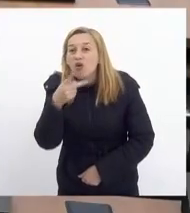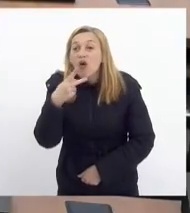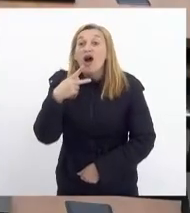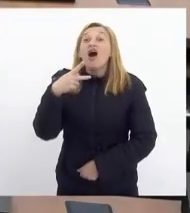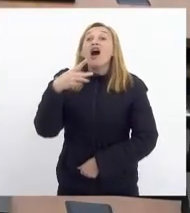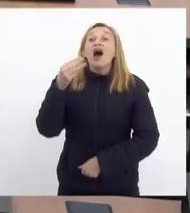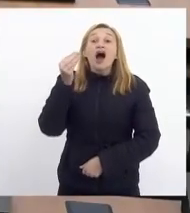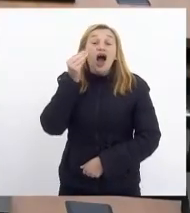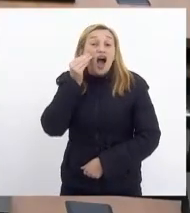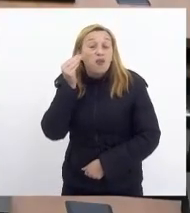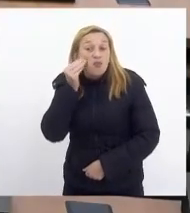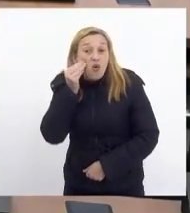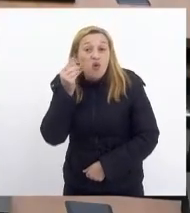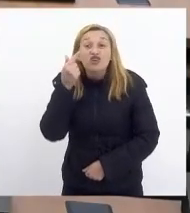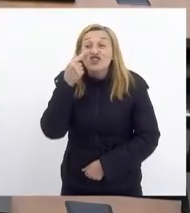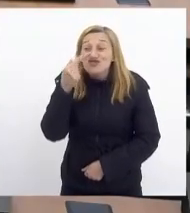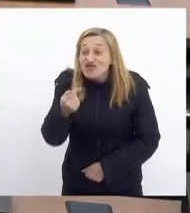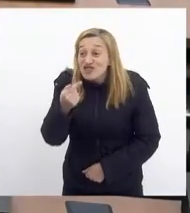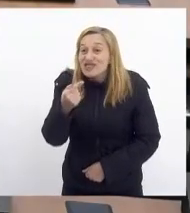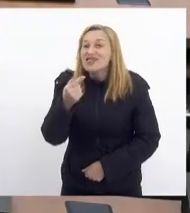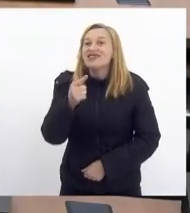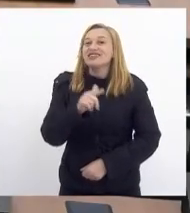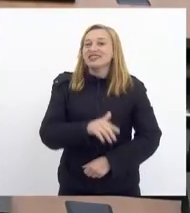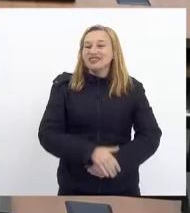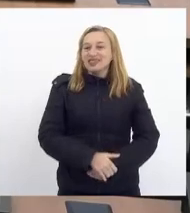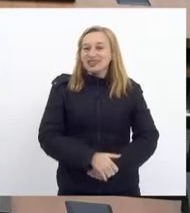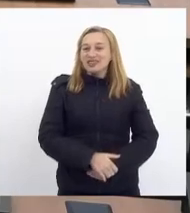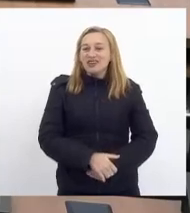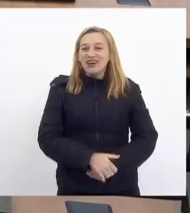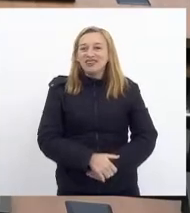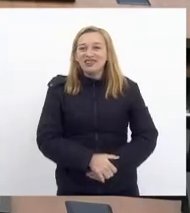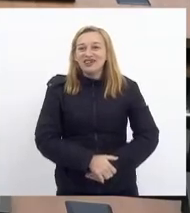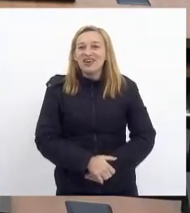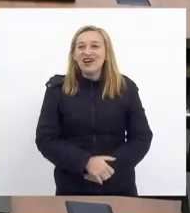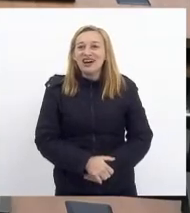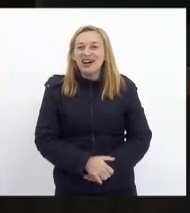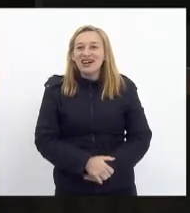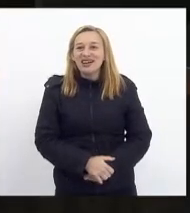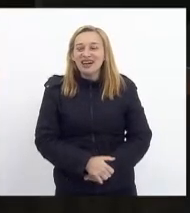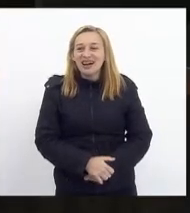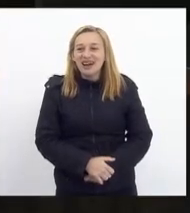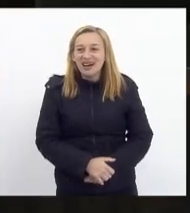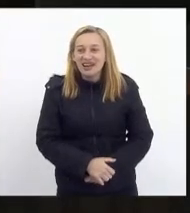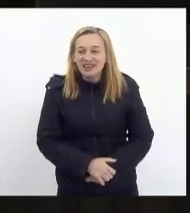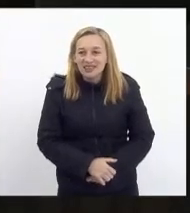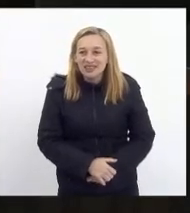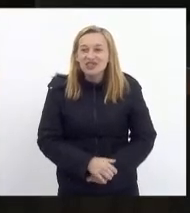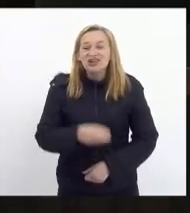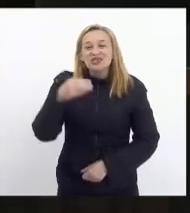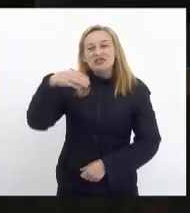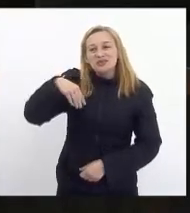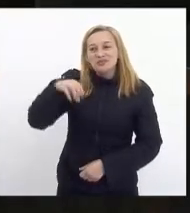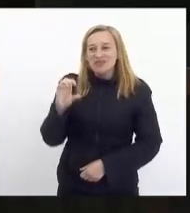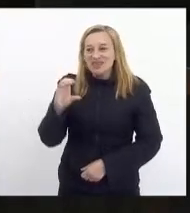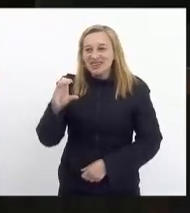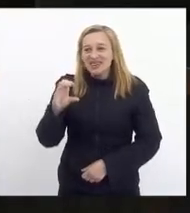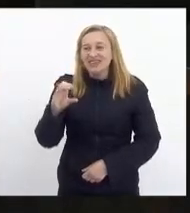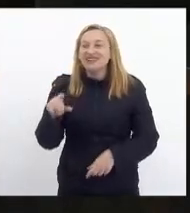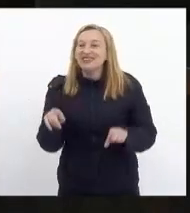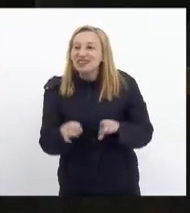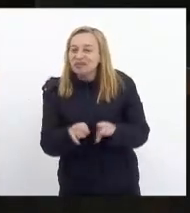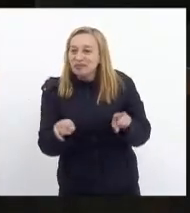Francisco, agora via, que apareceu. Carlos Mink, ele deu um abraço. O Mink também, Carlos Mink está presente,